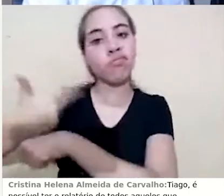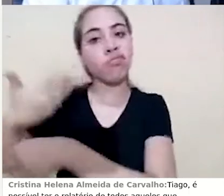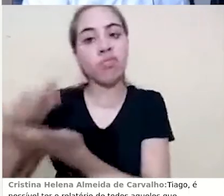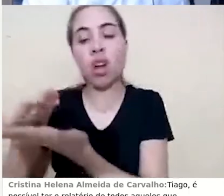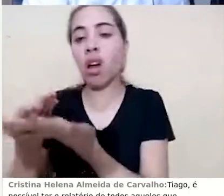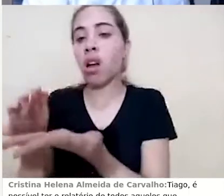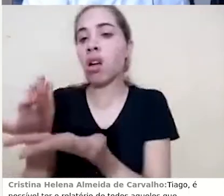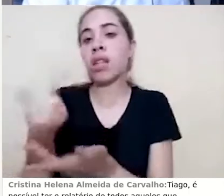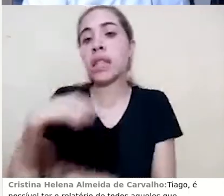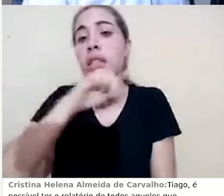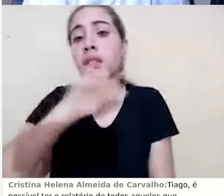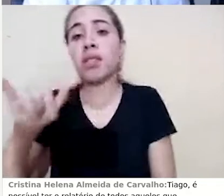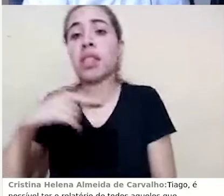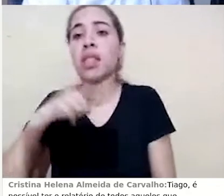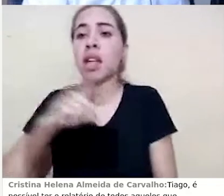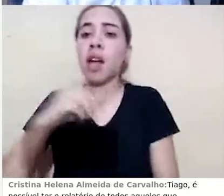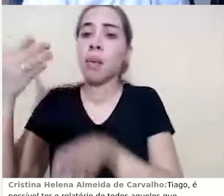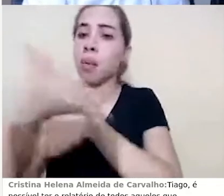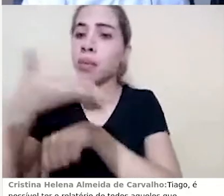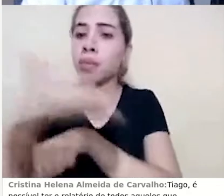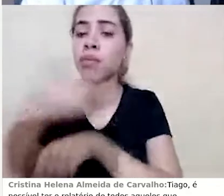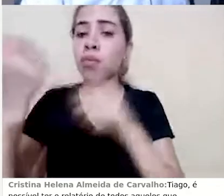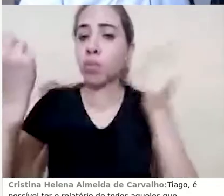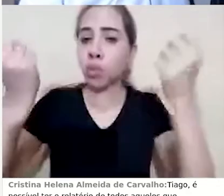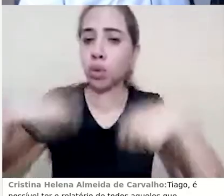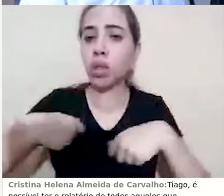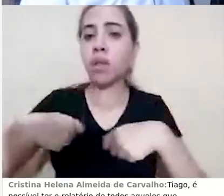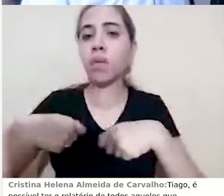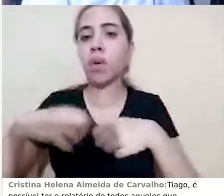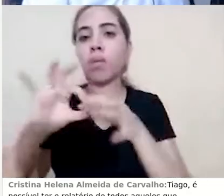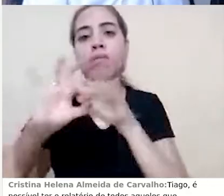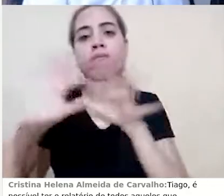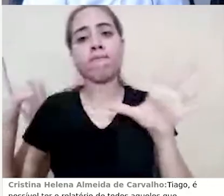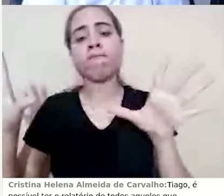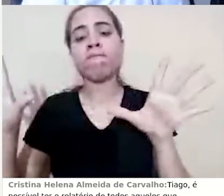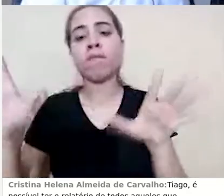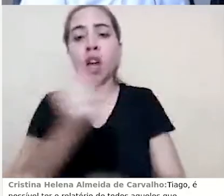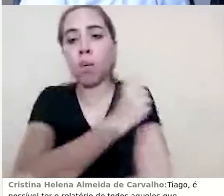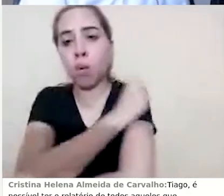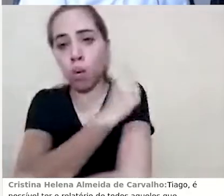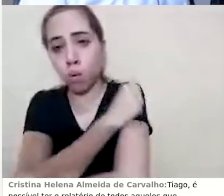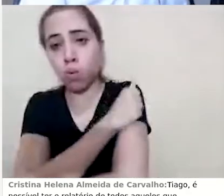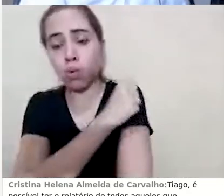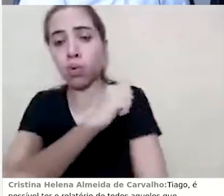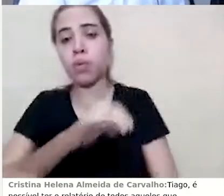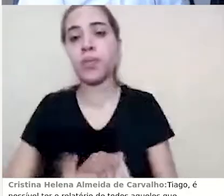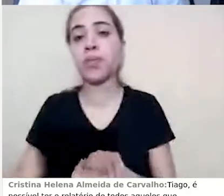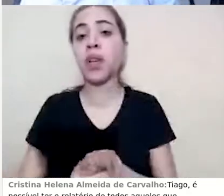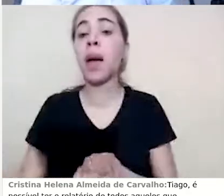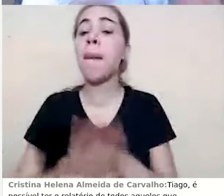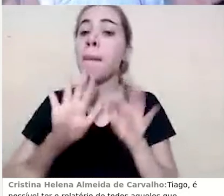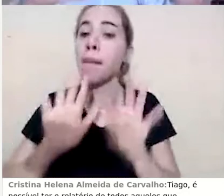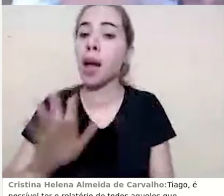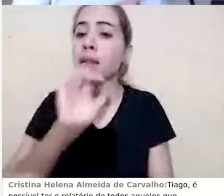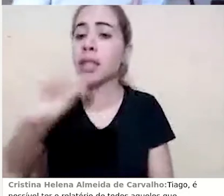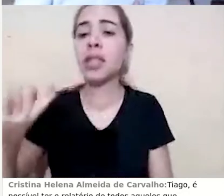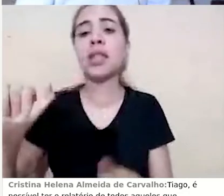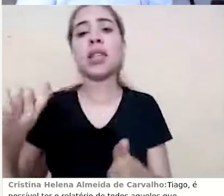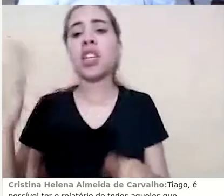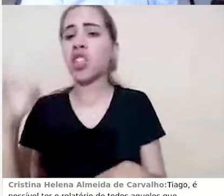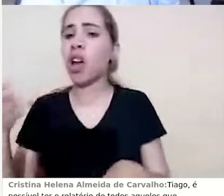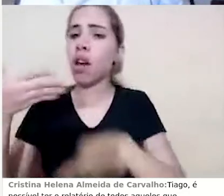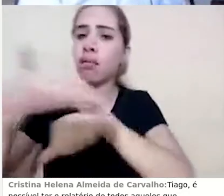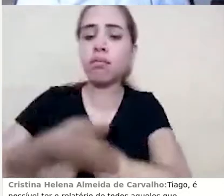a ativação dele, a disponibilização dele após isso, mas uma vez estando cadastrado, todos esses